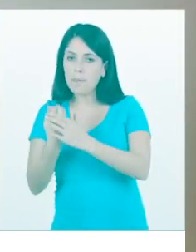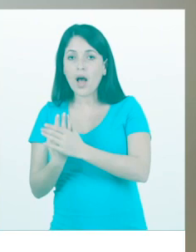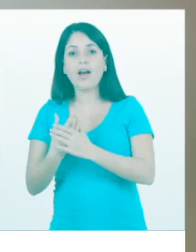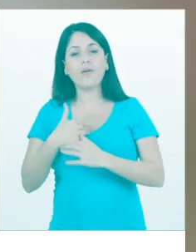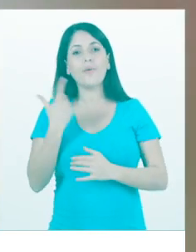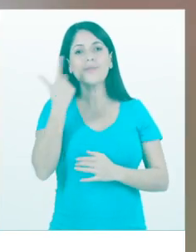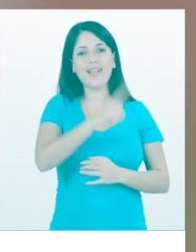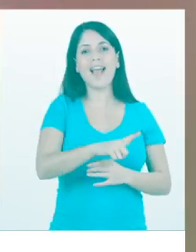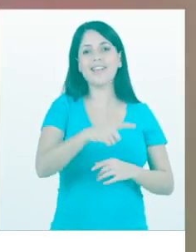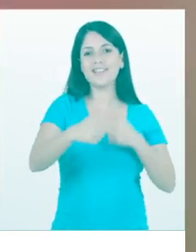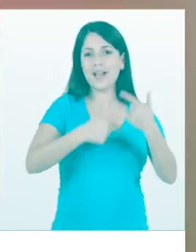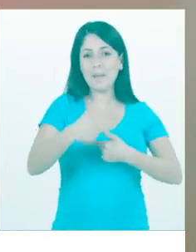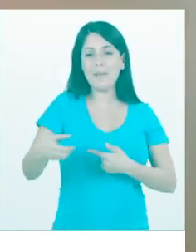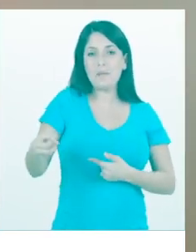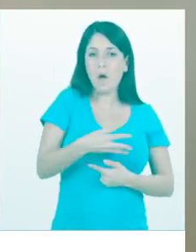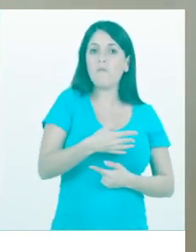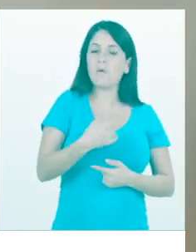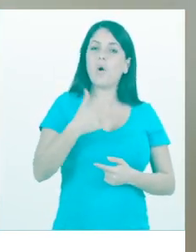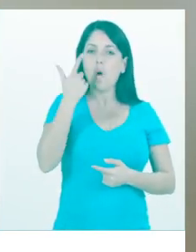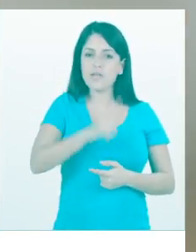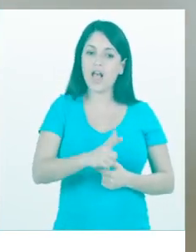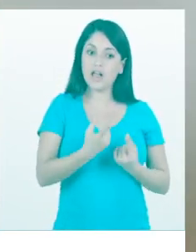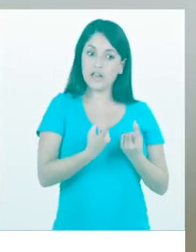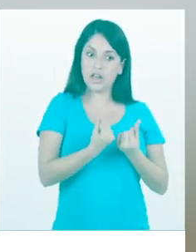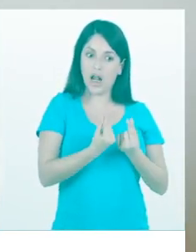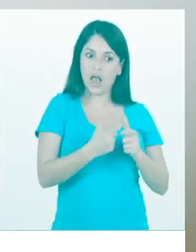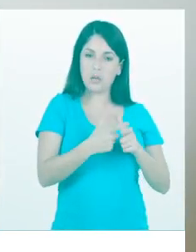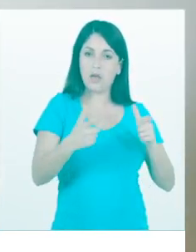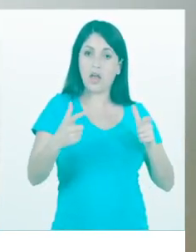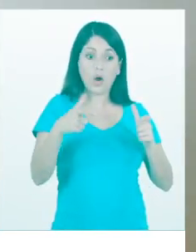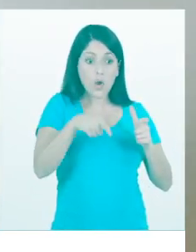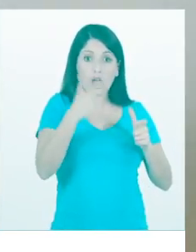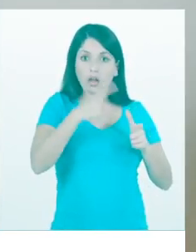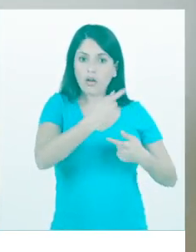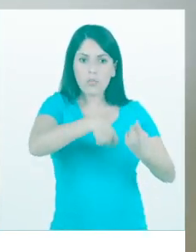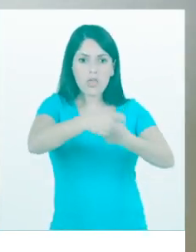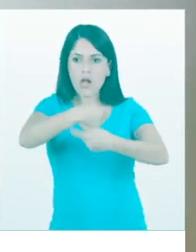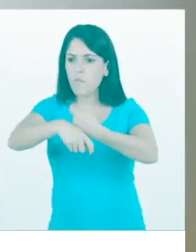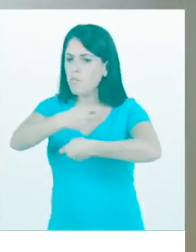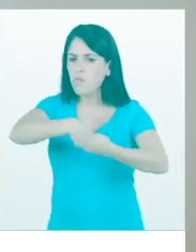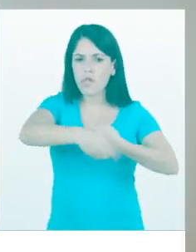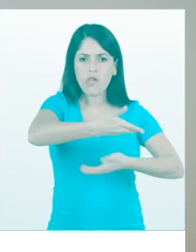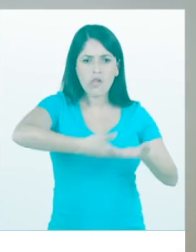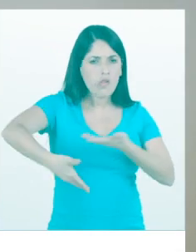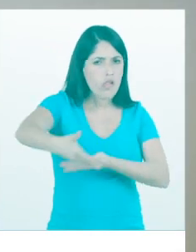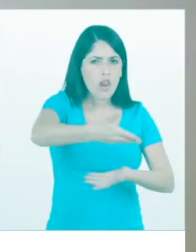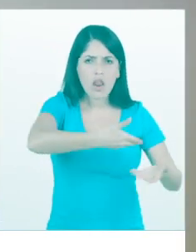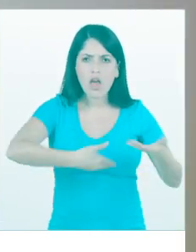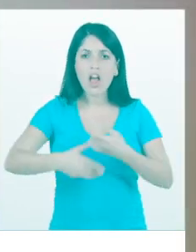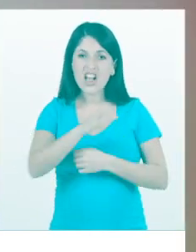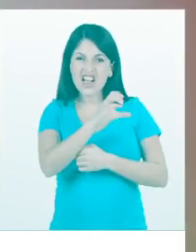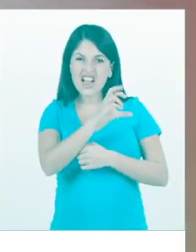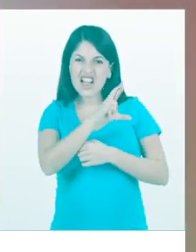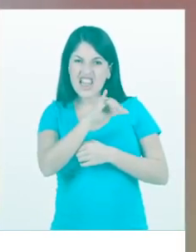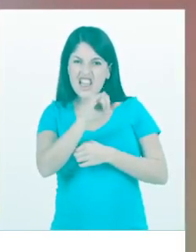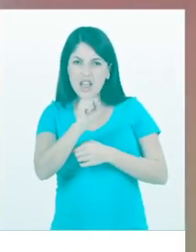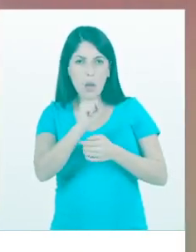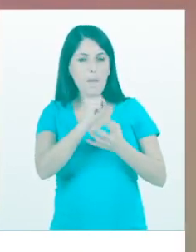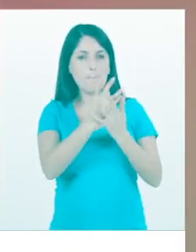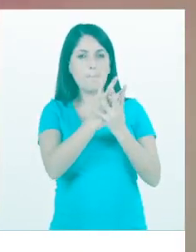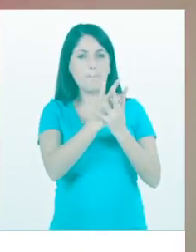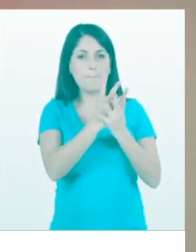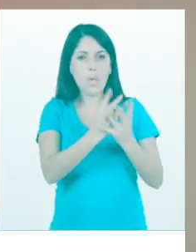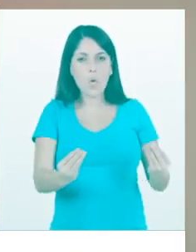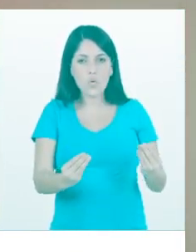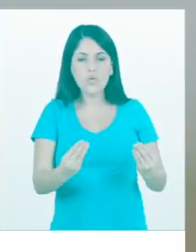mais empregos. Com mais empregos, teremos mais renda. E com renda, toda a economia gira. Vamos fazer a palavra crise sumir